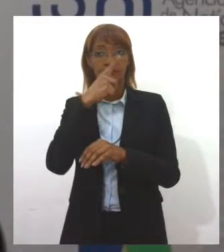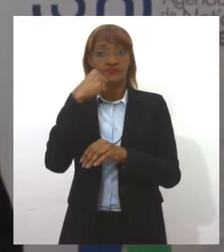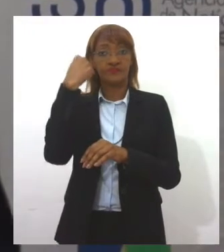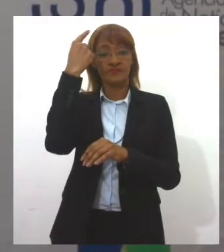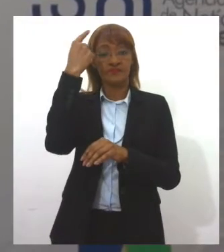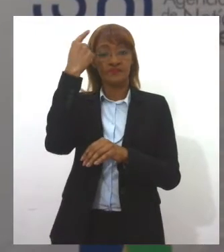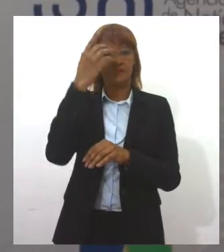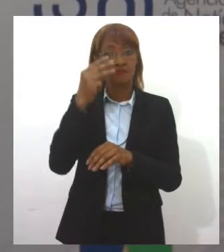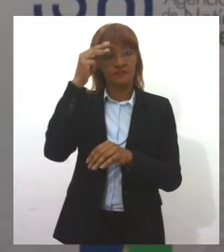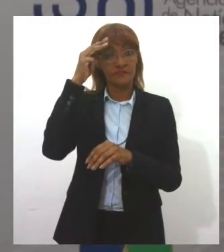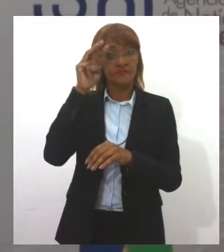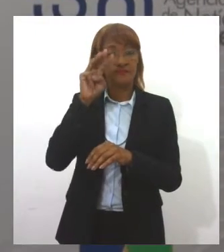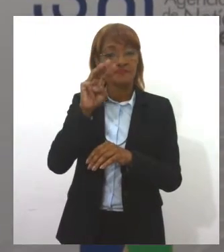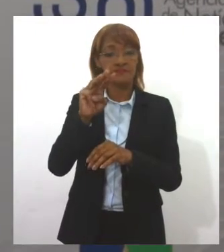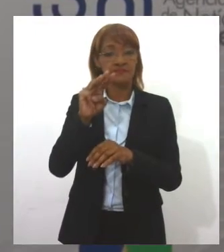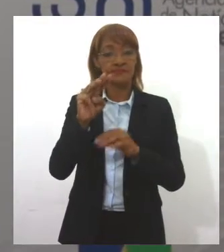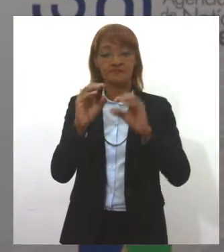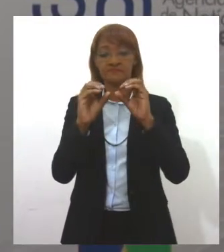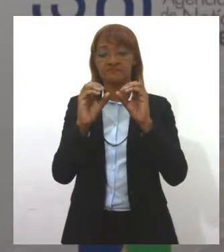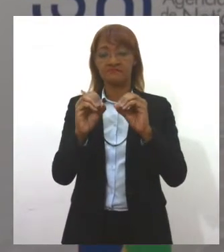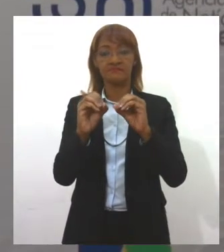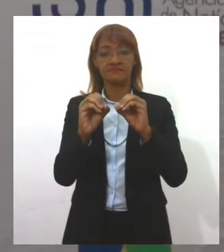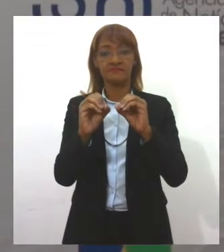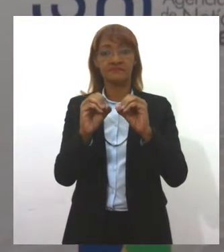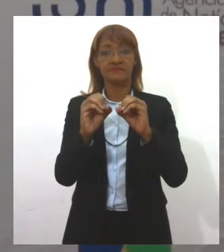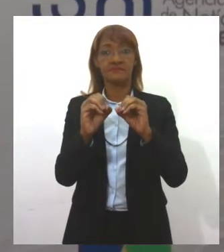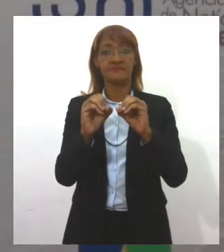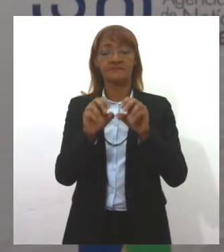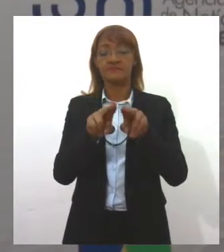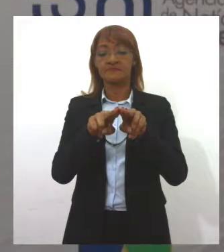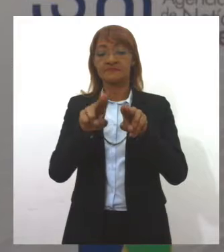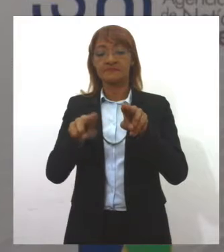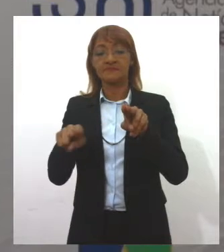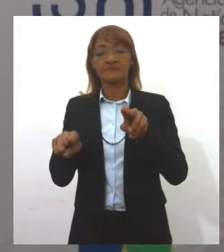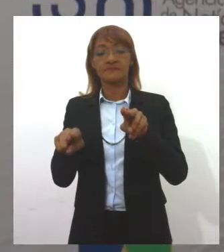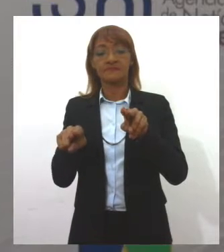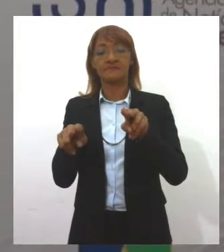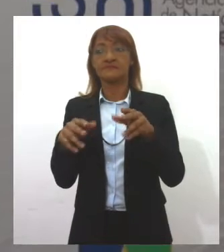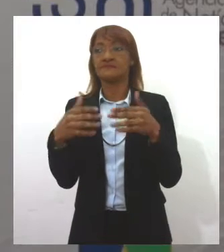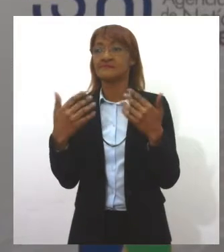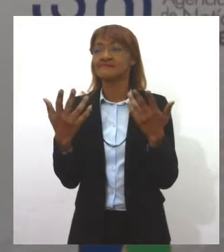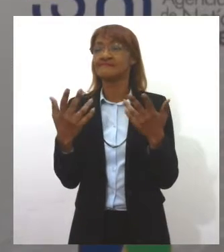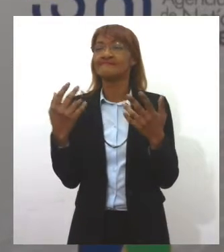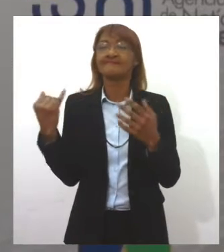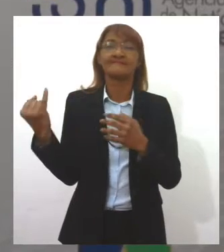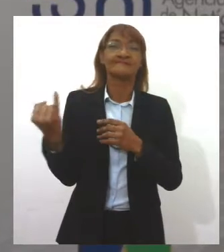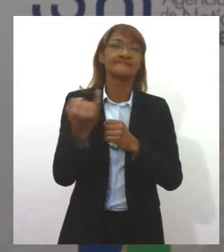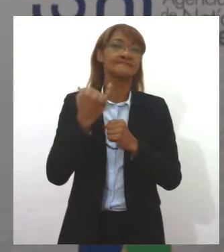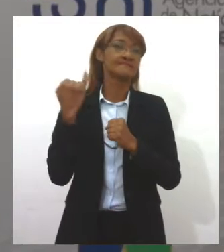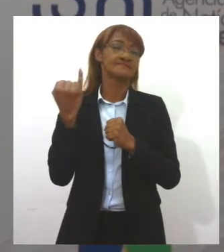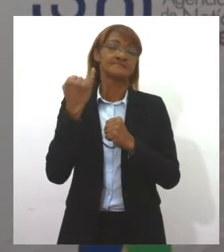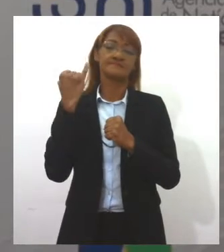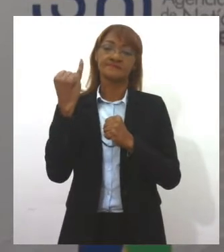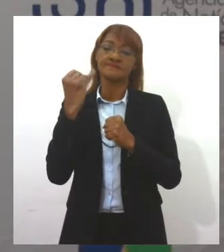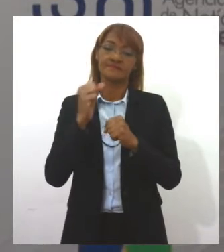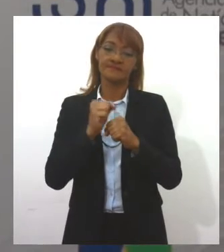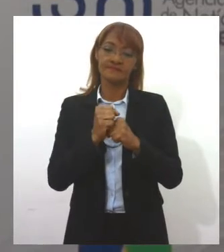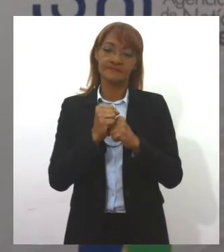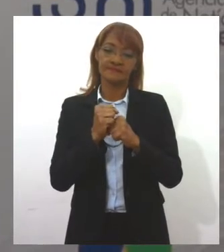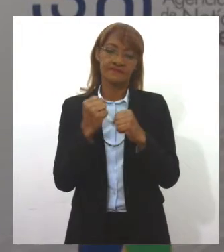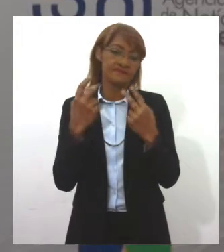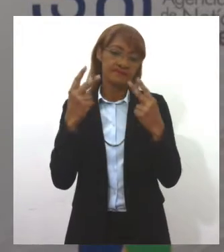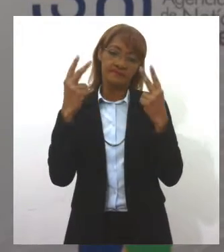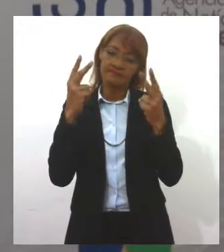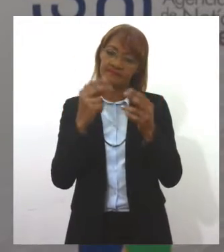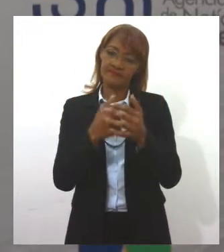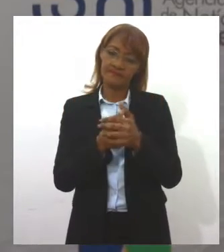registrado por Covid-19. Isso é uma vitória, isso é muito importante. Isso significa que o